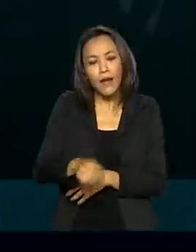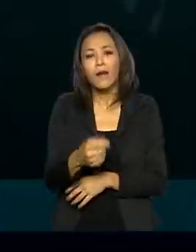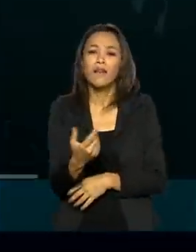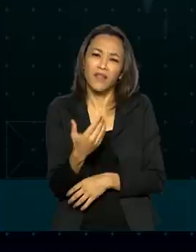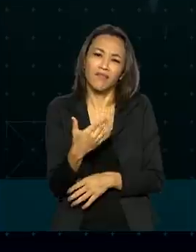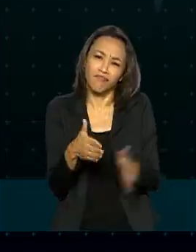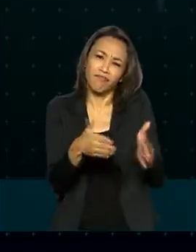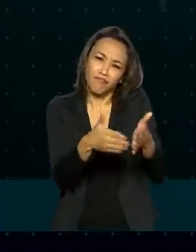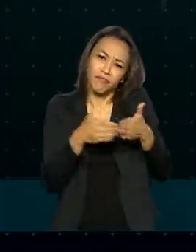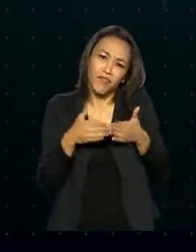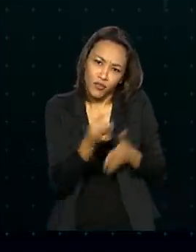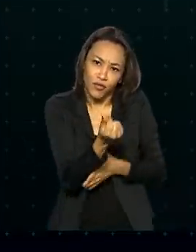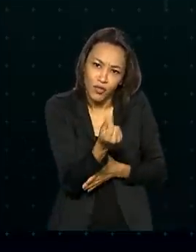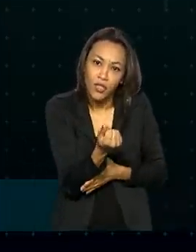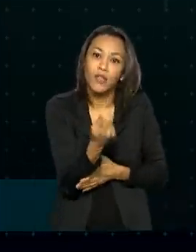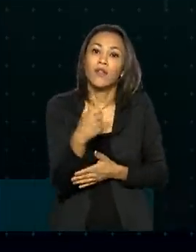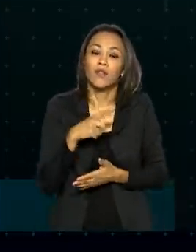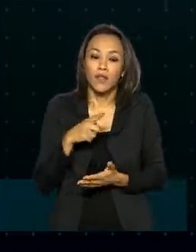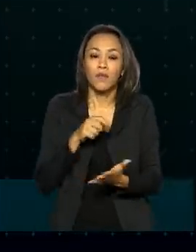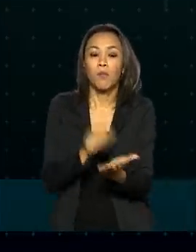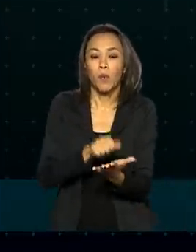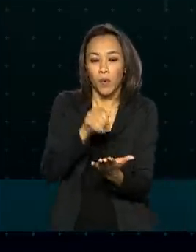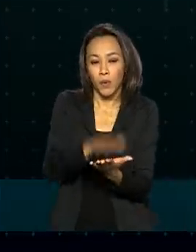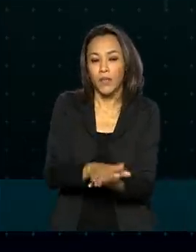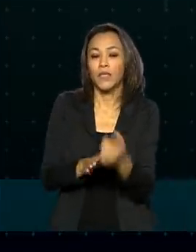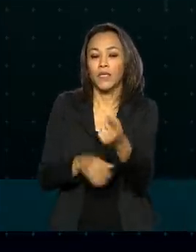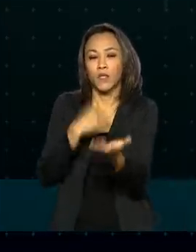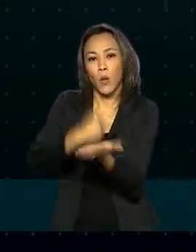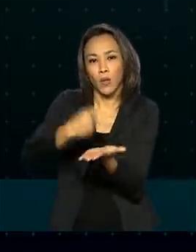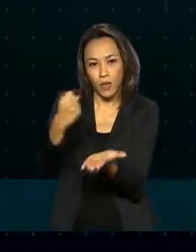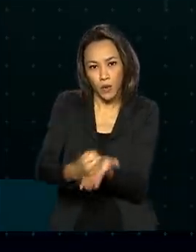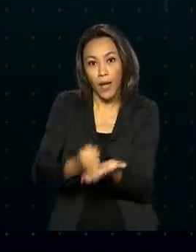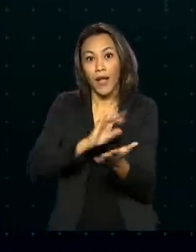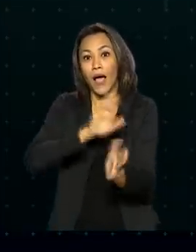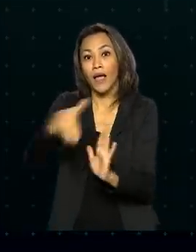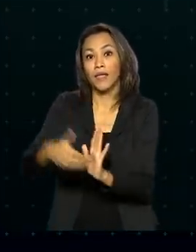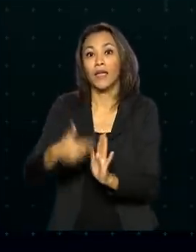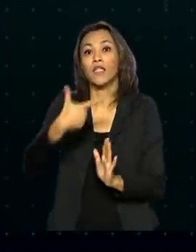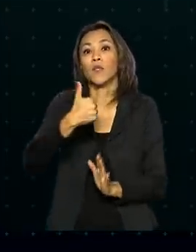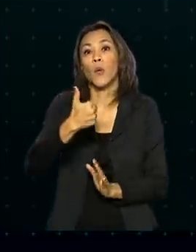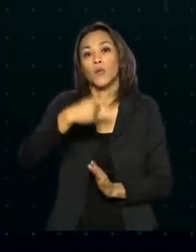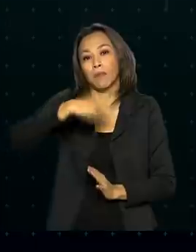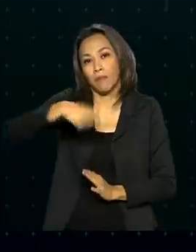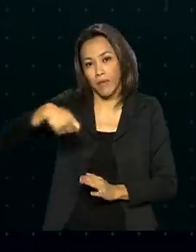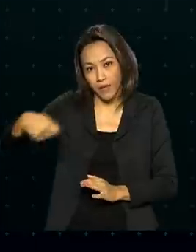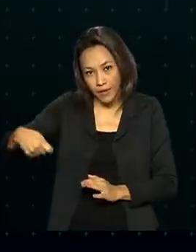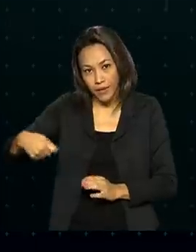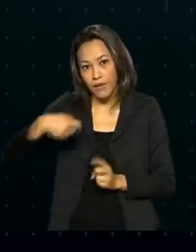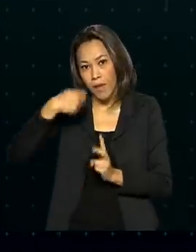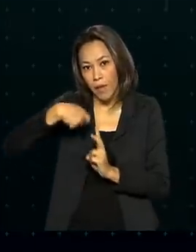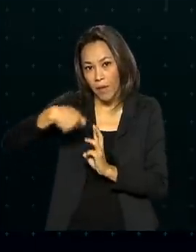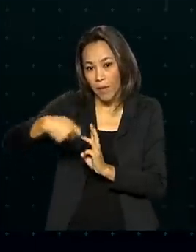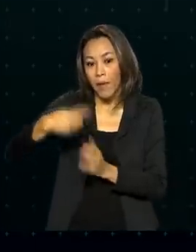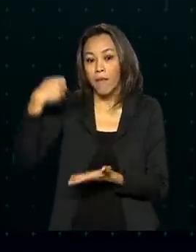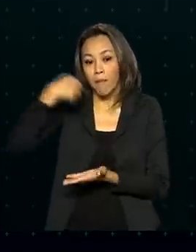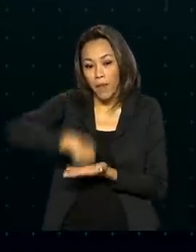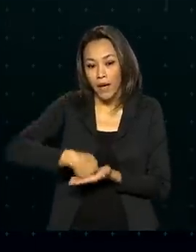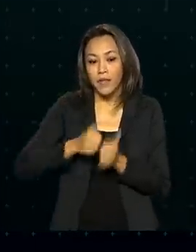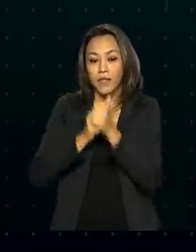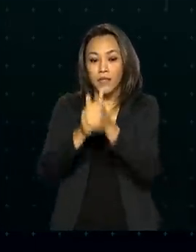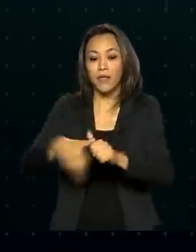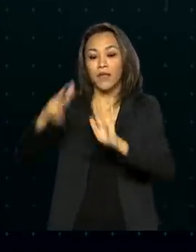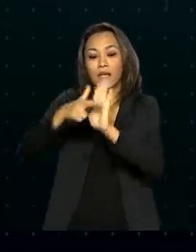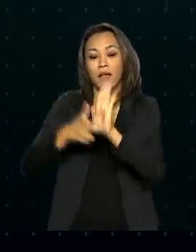dinheiro estará sujeito a multas contratuais e será ressarcido em até 12 meses com a atualização do valor pelo INPC,